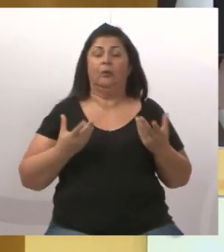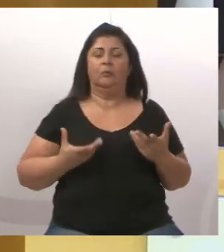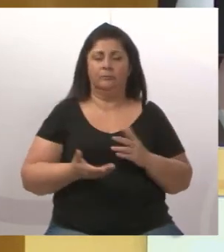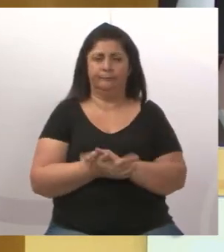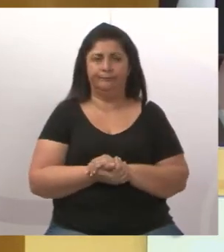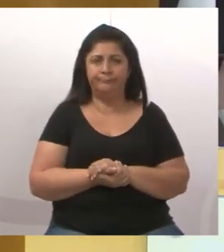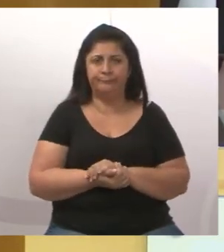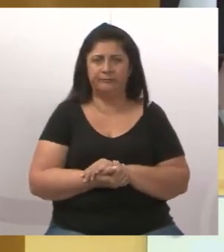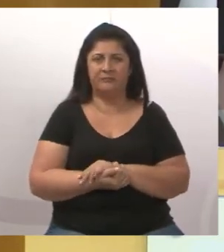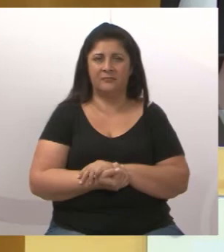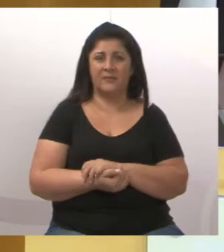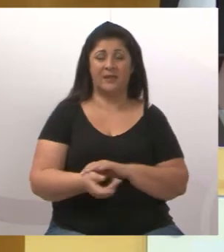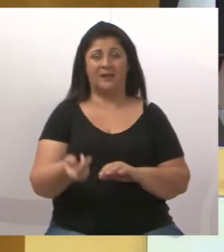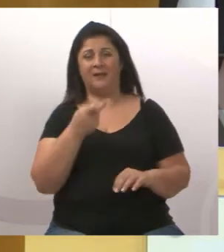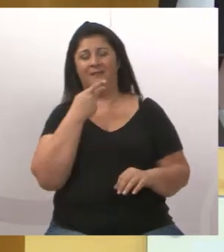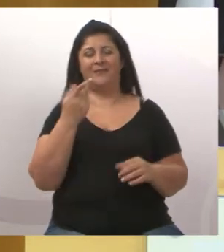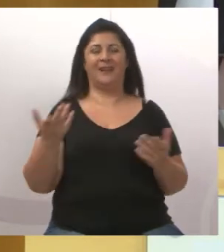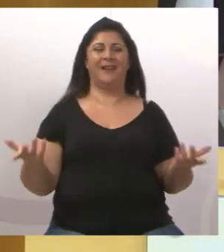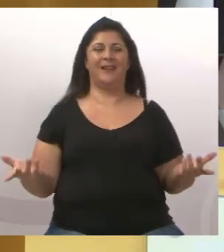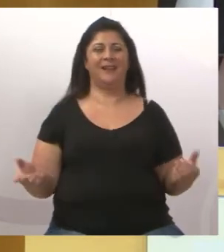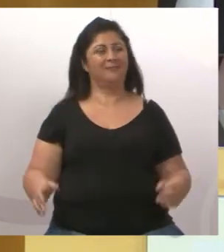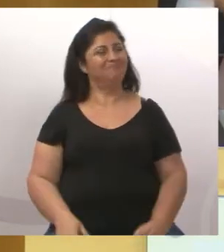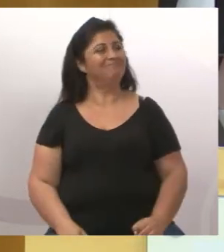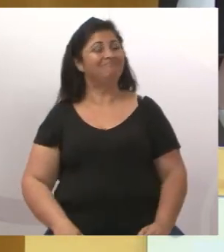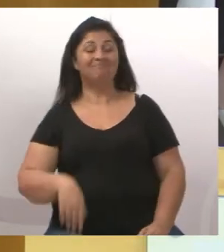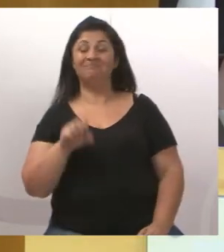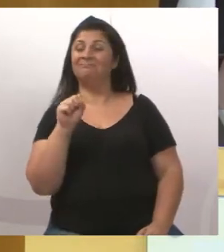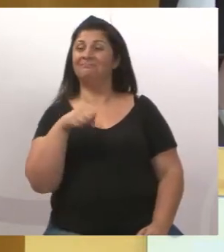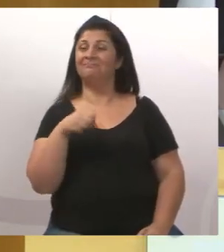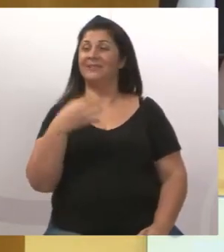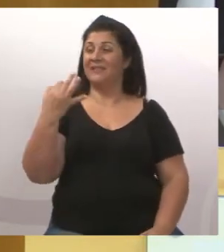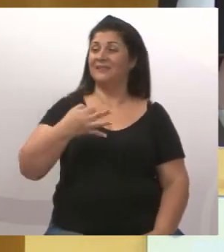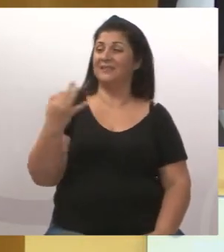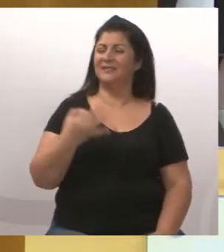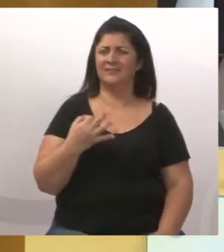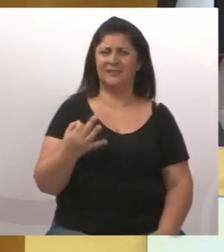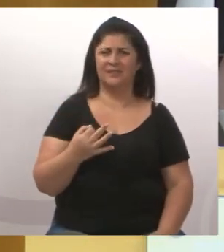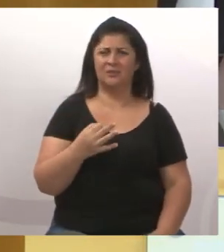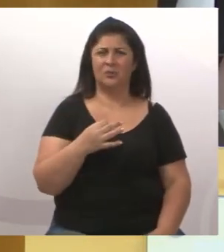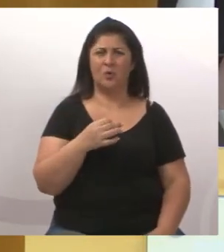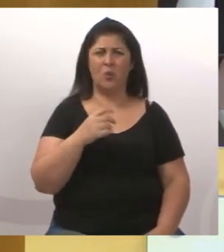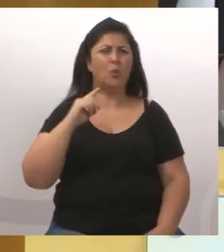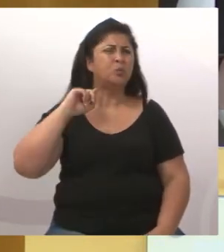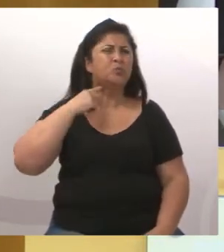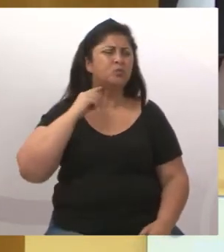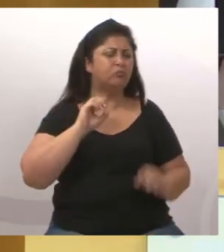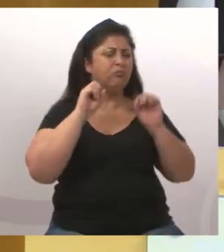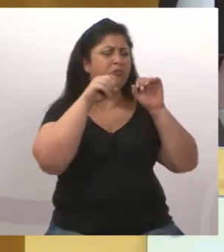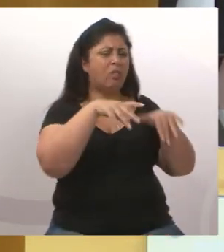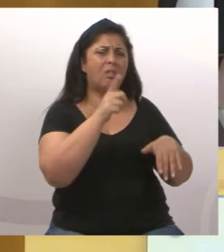E aí vem se gabar, vem se dizer que está certo de jogar esgoto no Rio Paraíba.